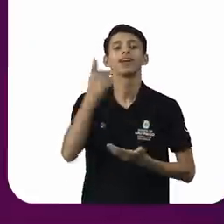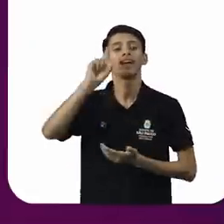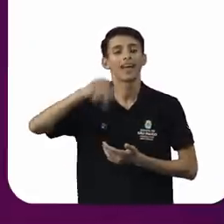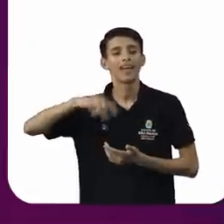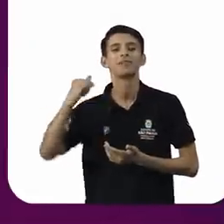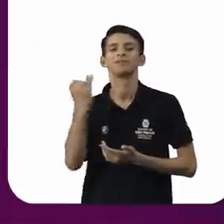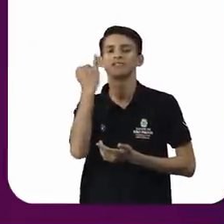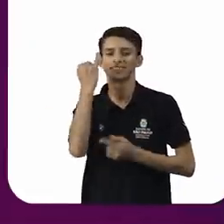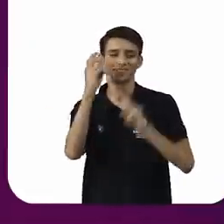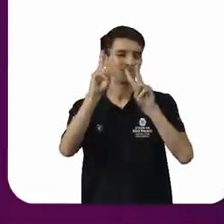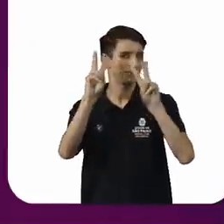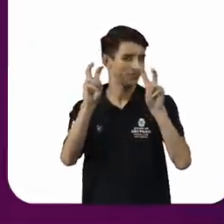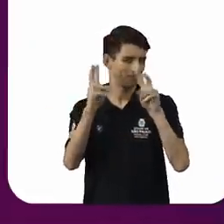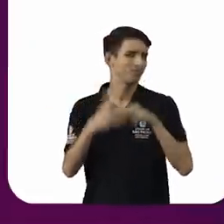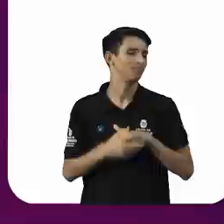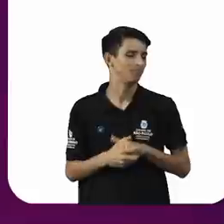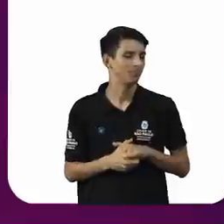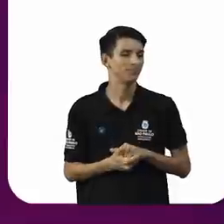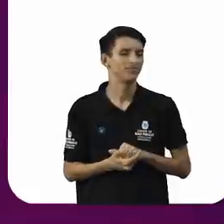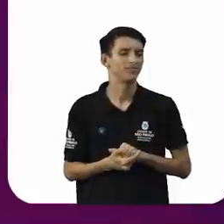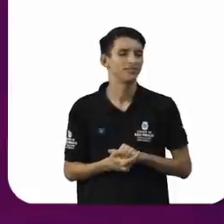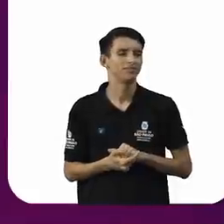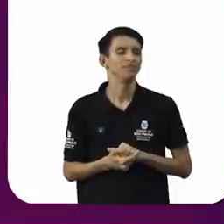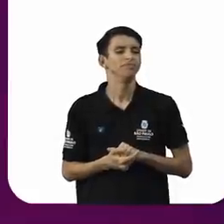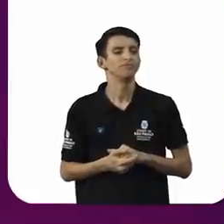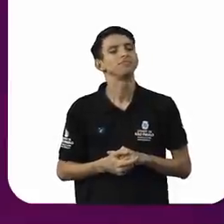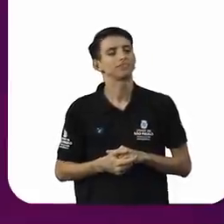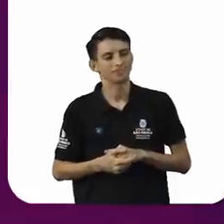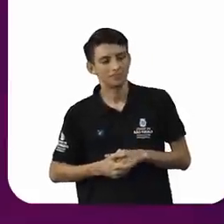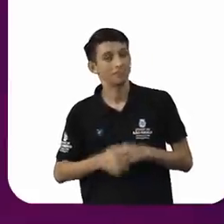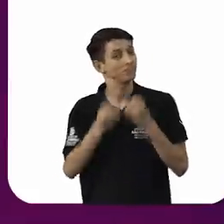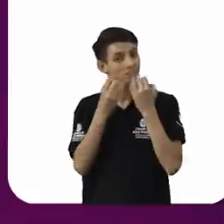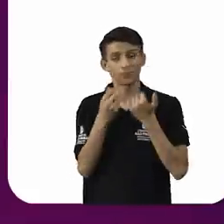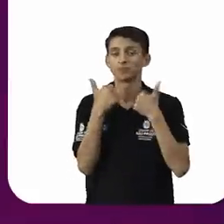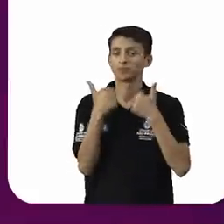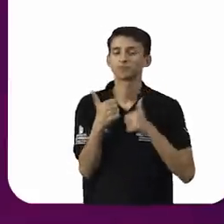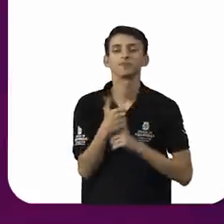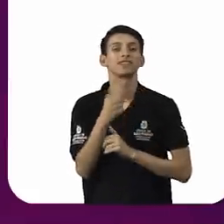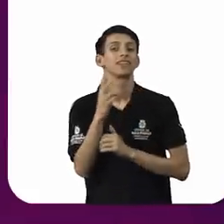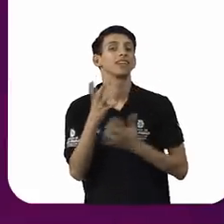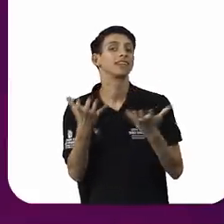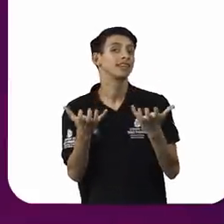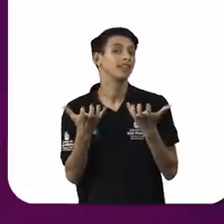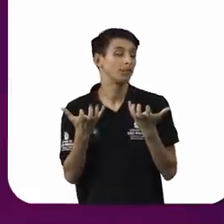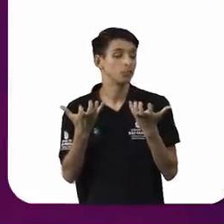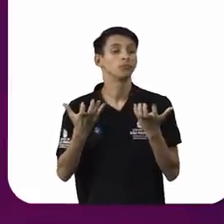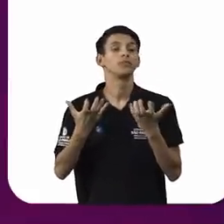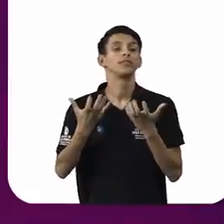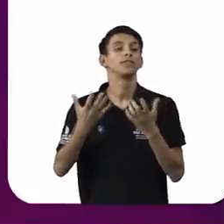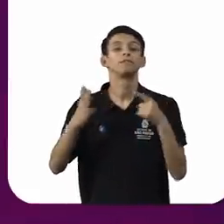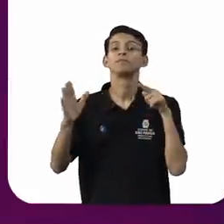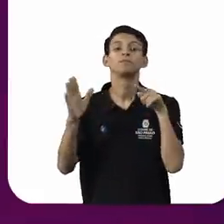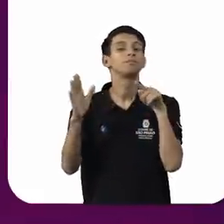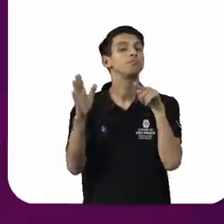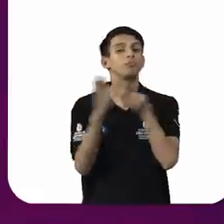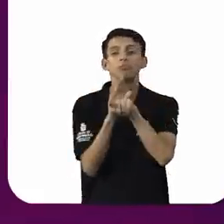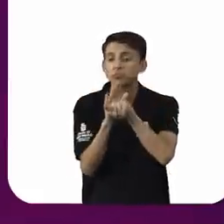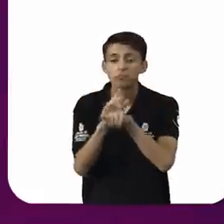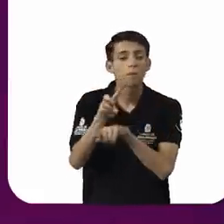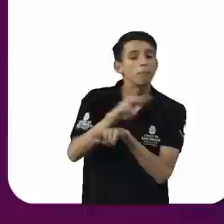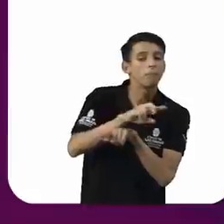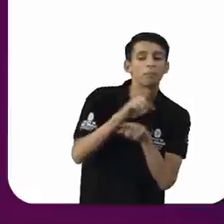Muito bem, muito bem. Agora, quero lançar uma pergunta para as duas. E é justamente, por que as